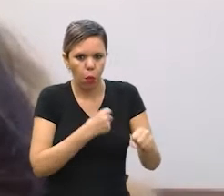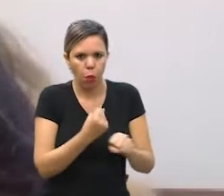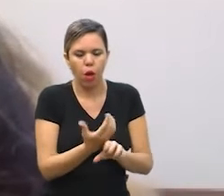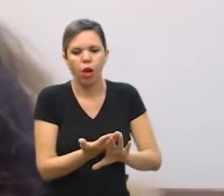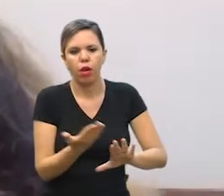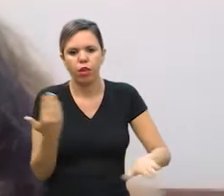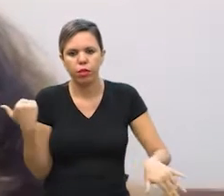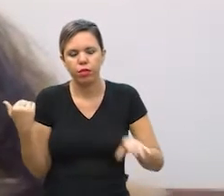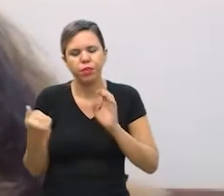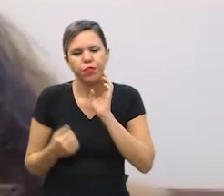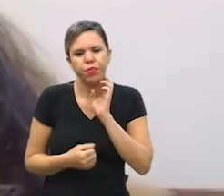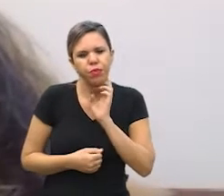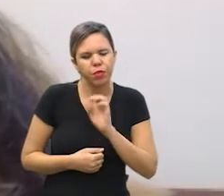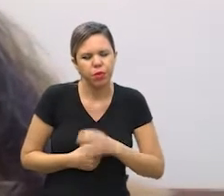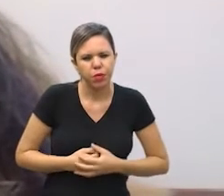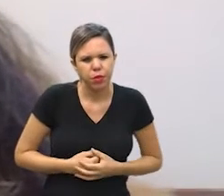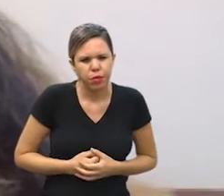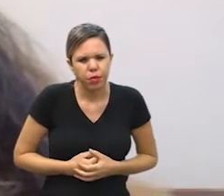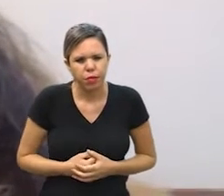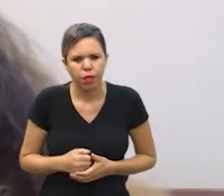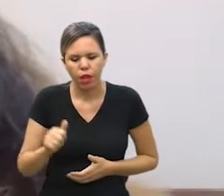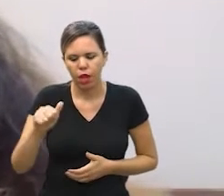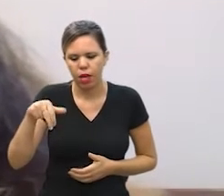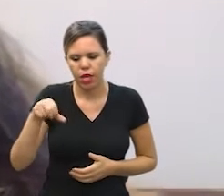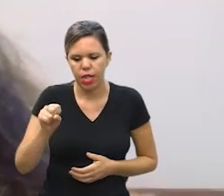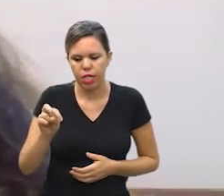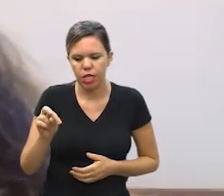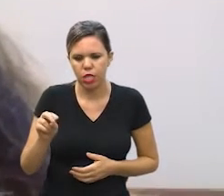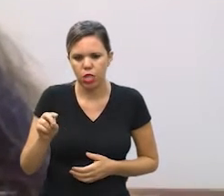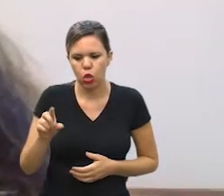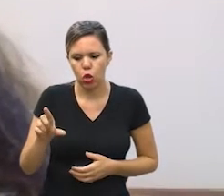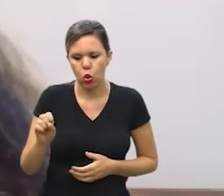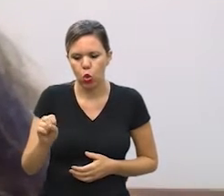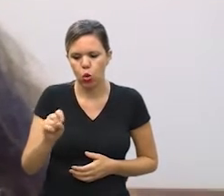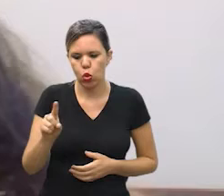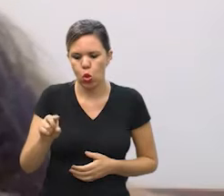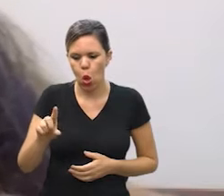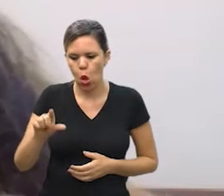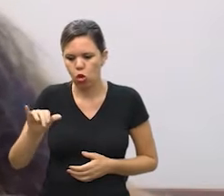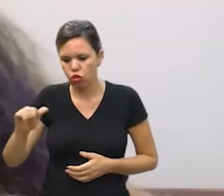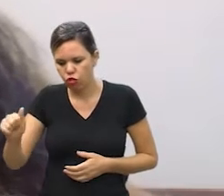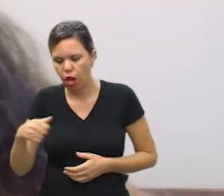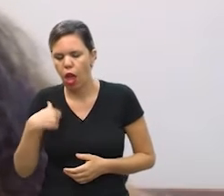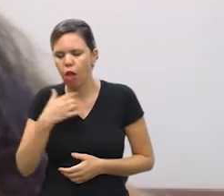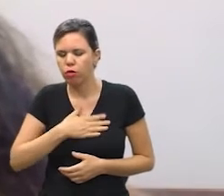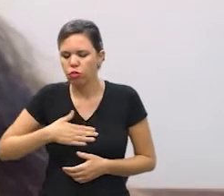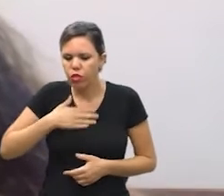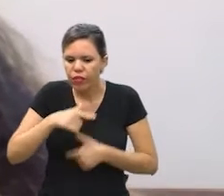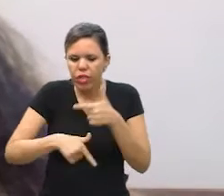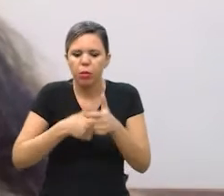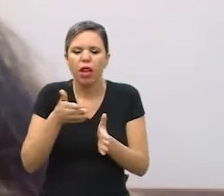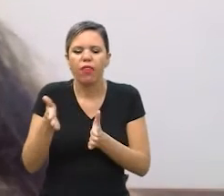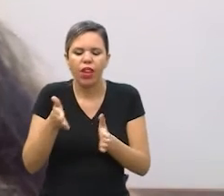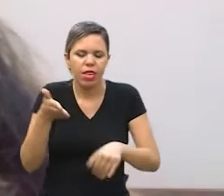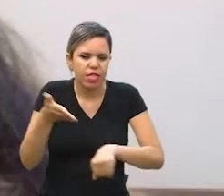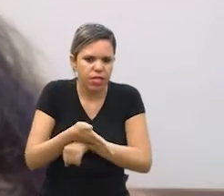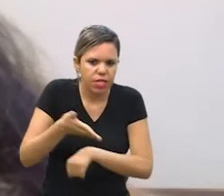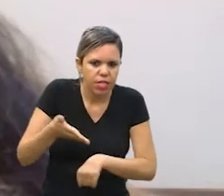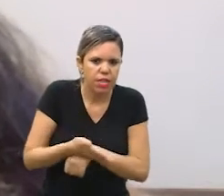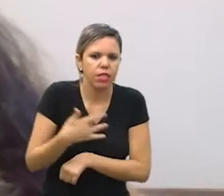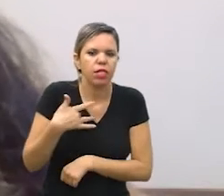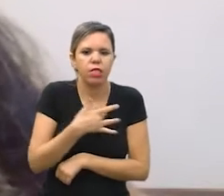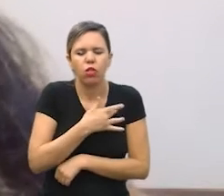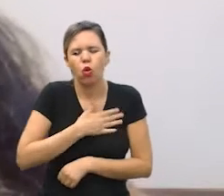anestesiologia eu entendi que a minha assim paixão era trabalhar com acesso à saúde eu sempre gostei muito de